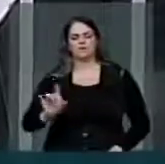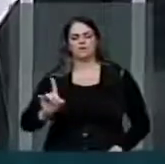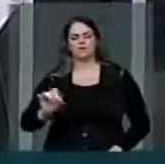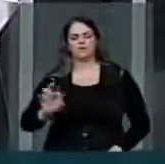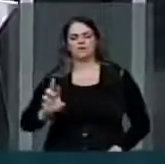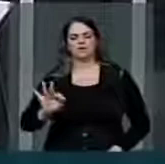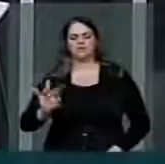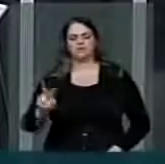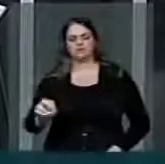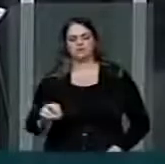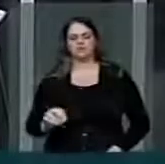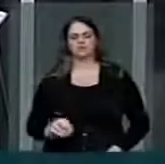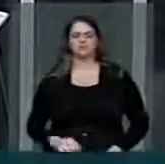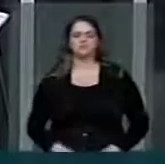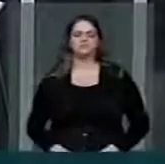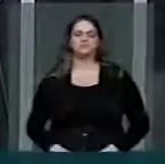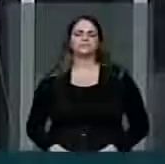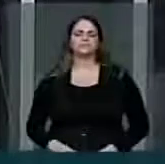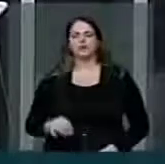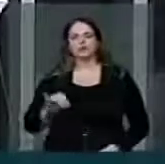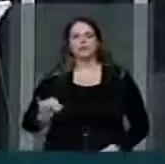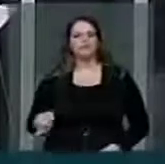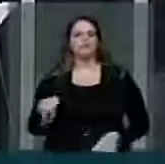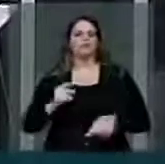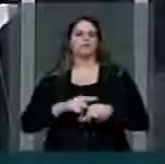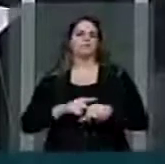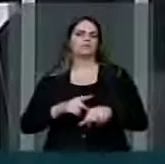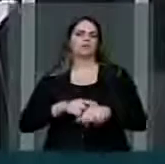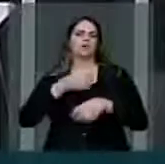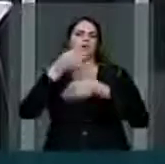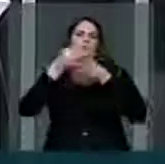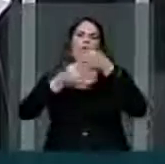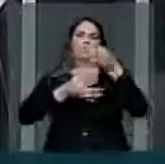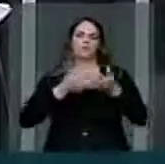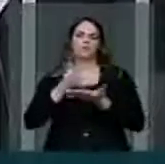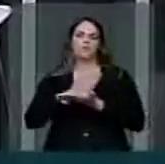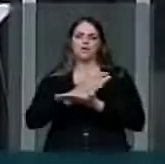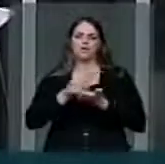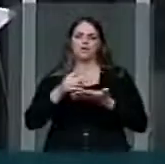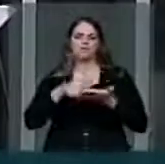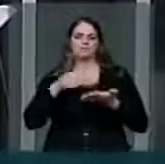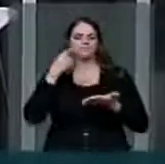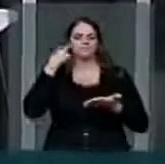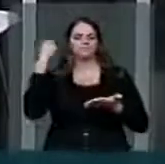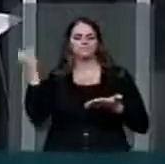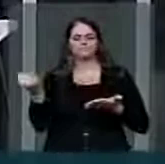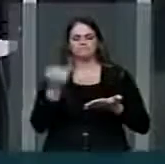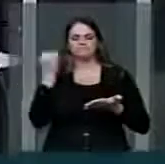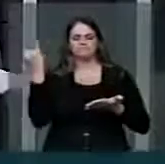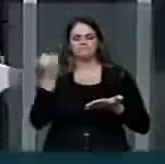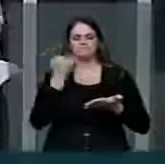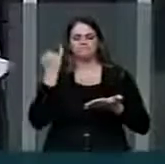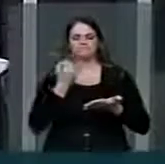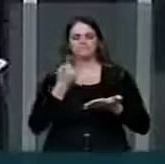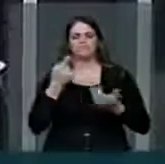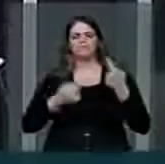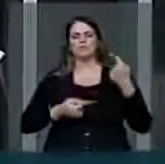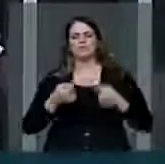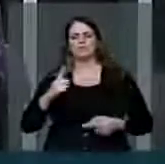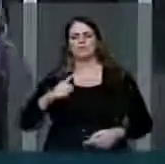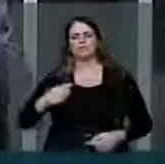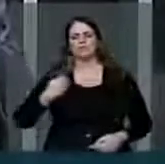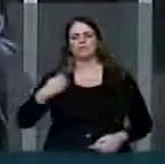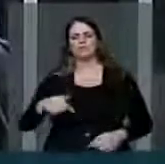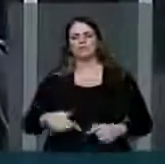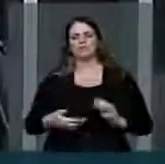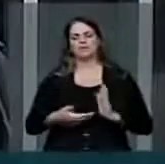Senhor aproveitar a esta oportunidade para comentar algumas questões que julgo essenciais nos debates dessa Casa